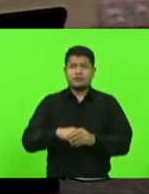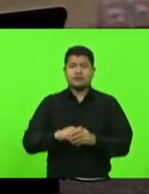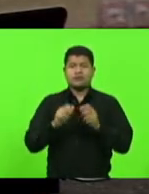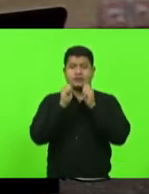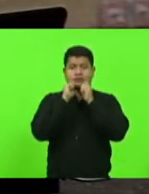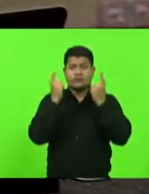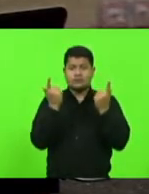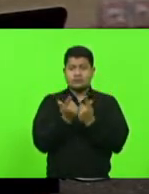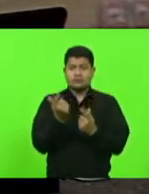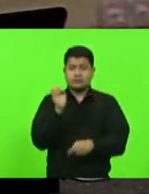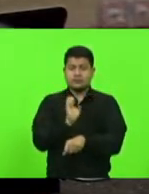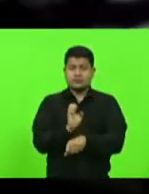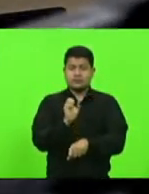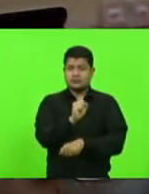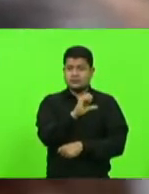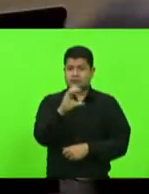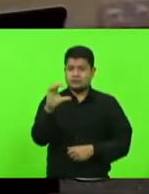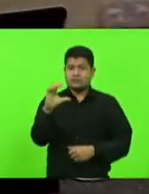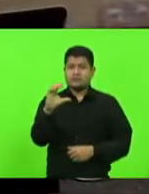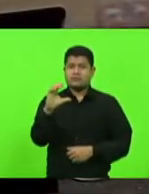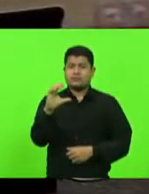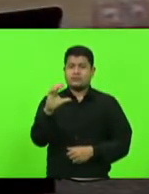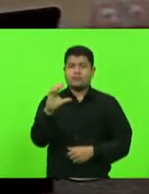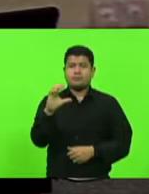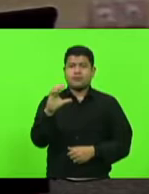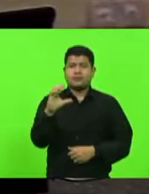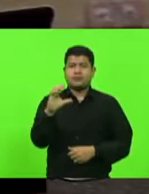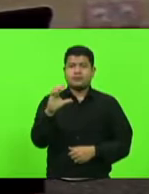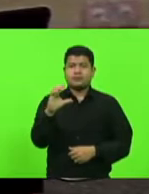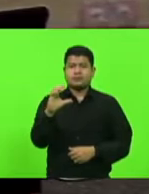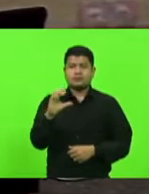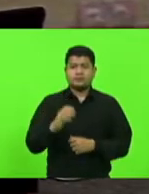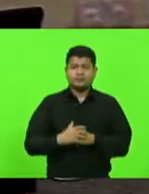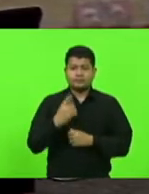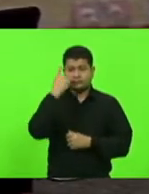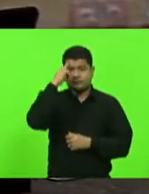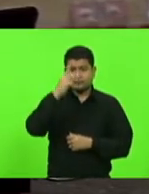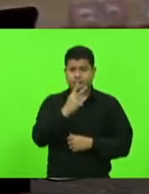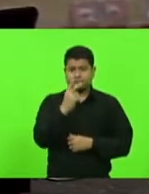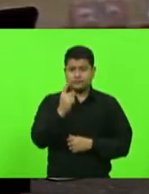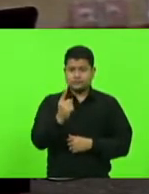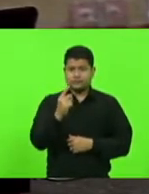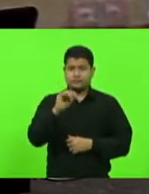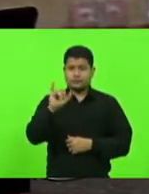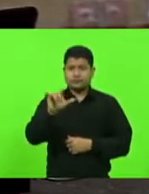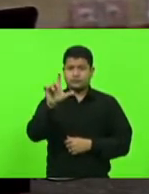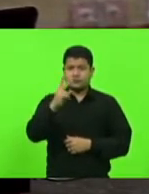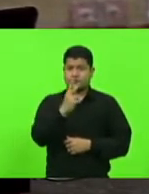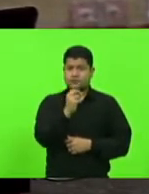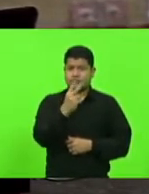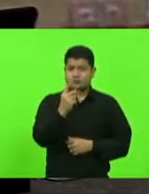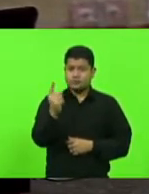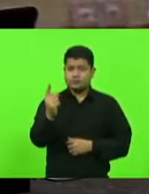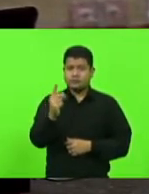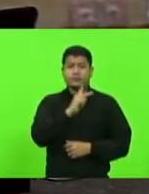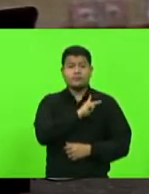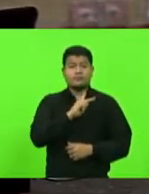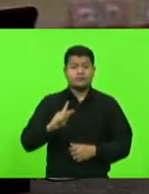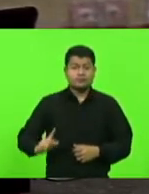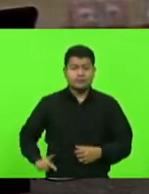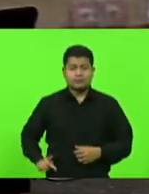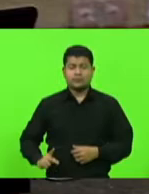Legislativa do Estado de Santa Catarina. Realizado no dia 21 de julho de 2021. Presidência,